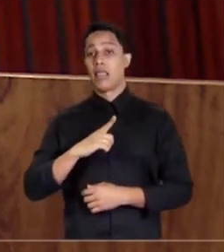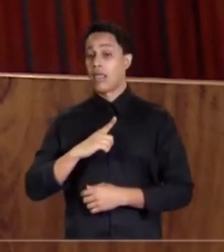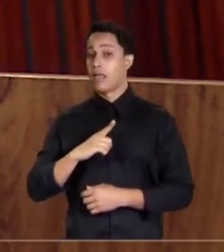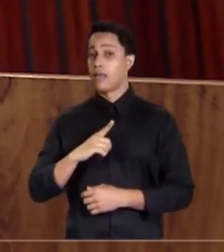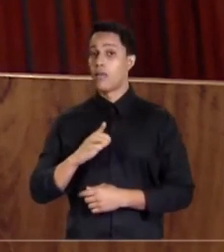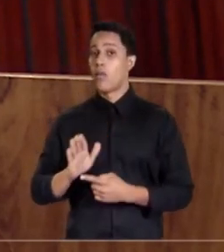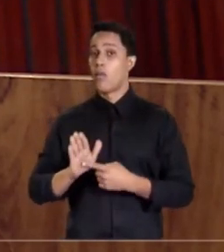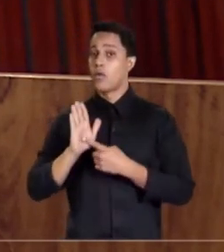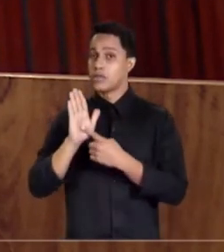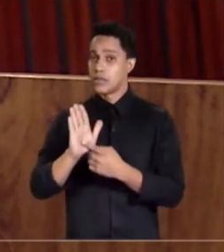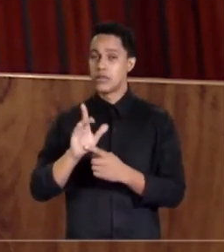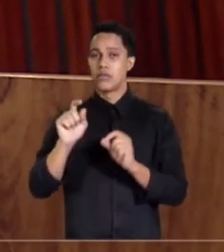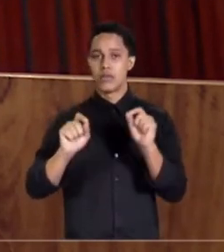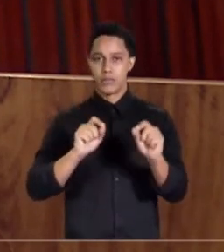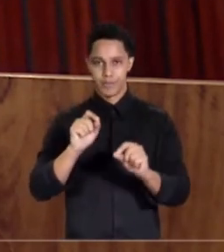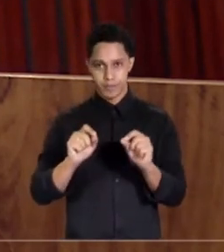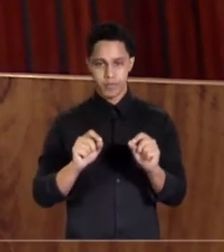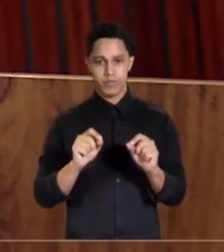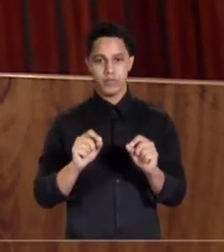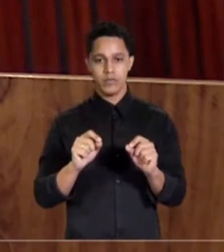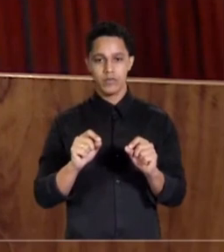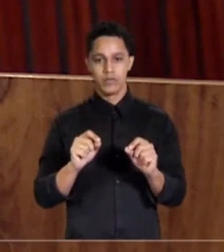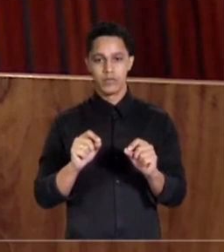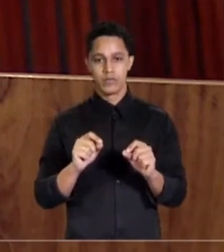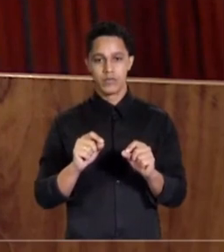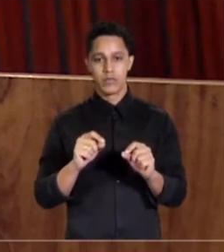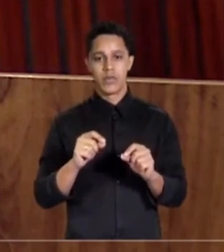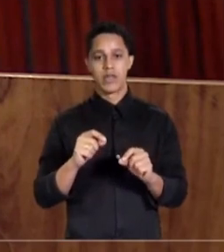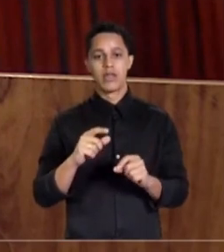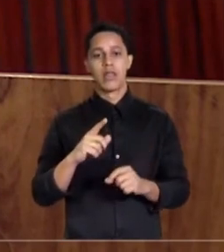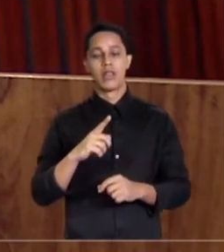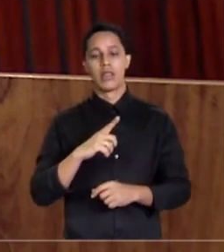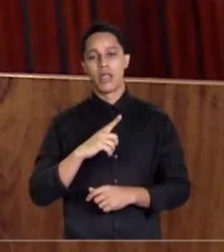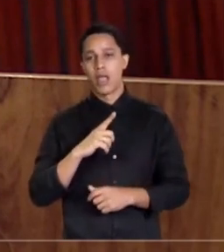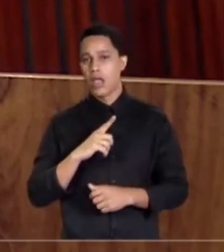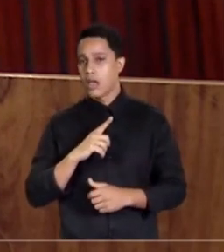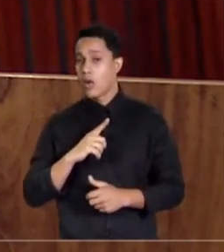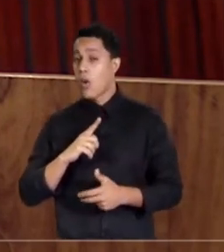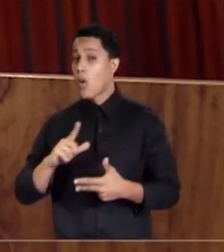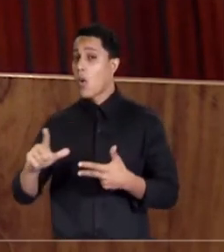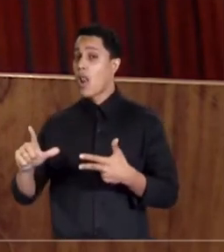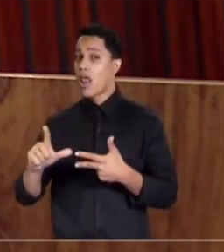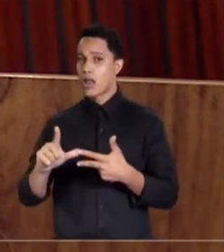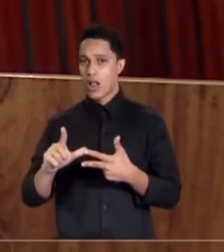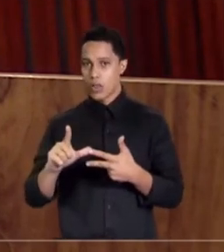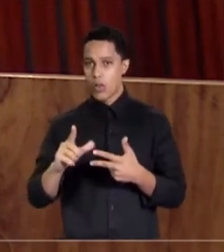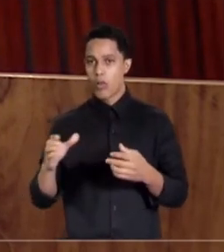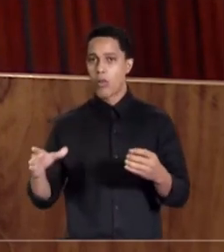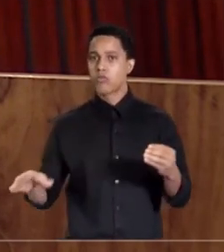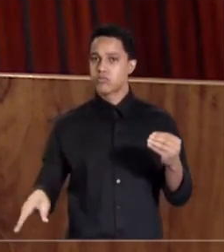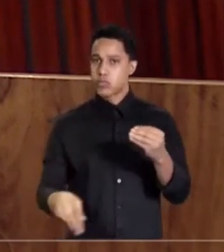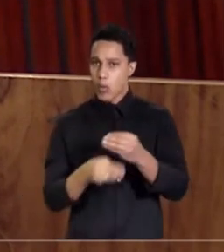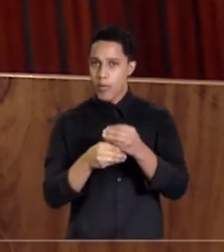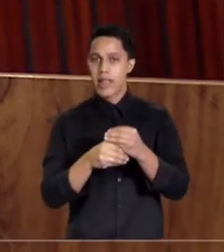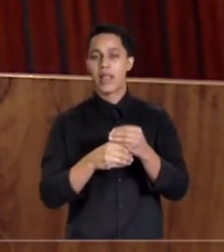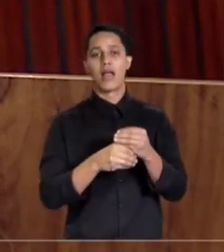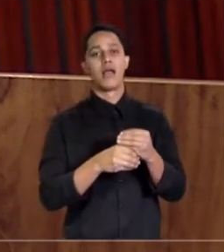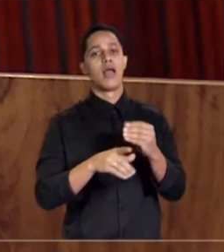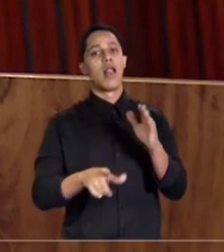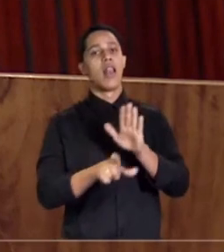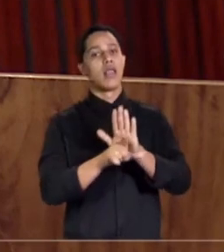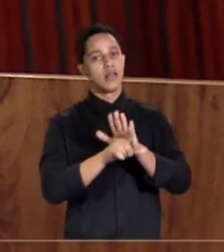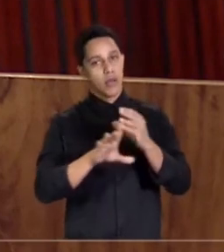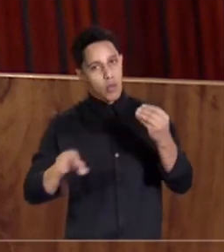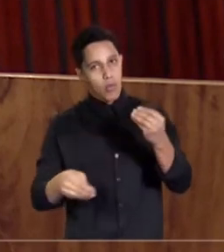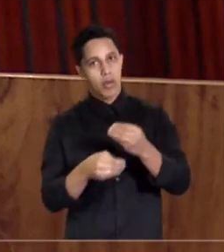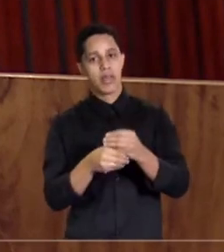estabelece que haverá de o legislador complementar, que no caso é a lei complementar 64, com